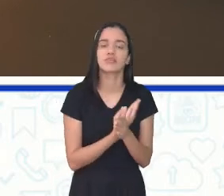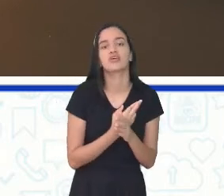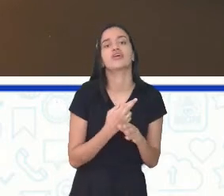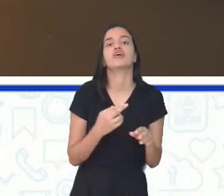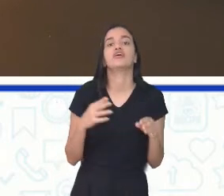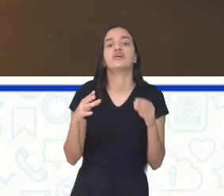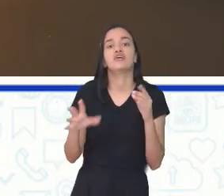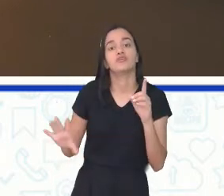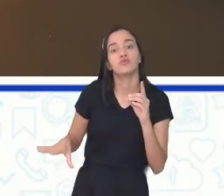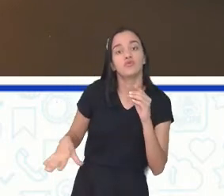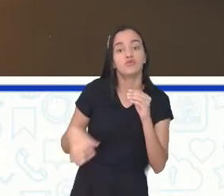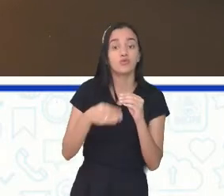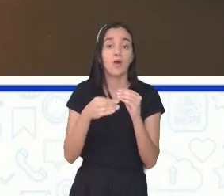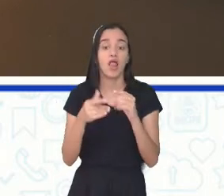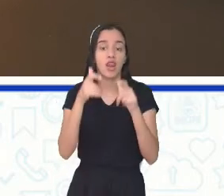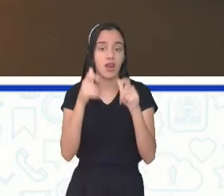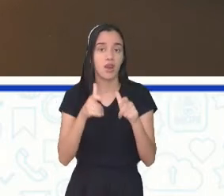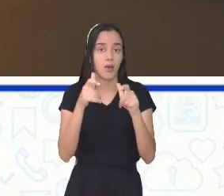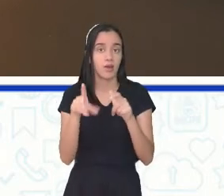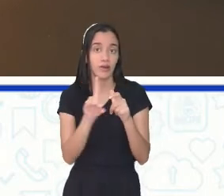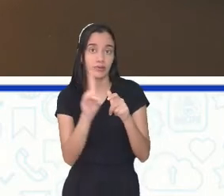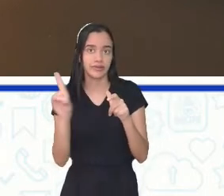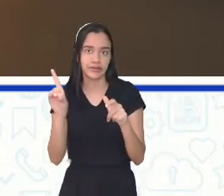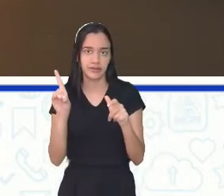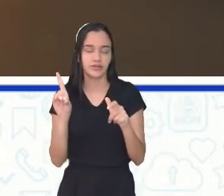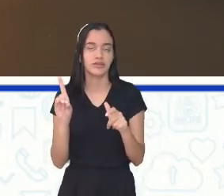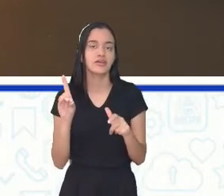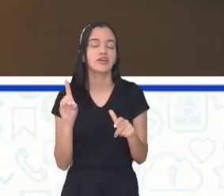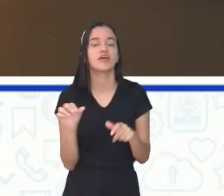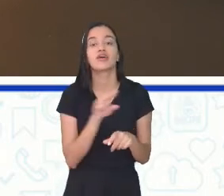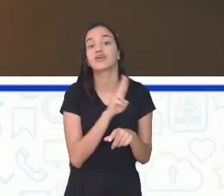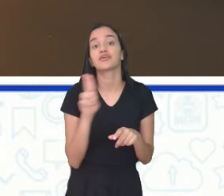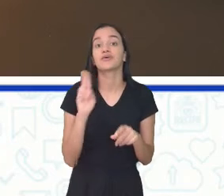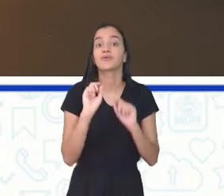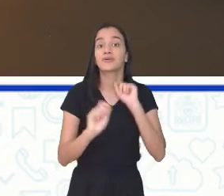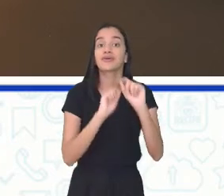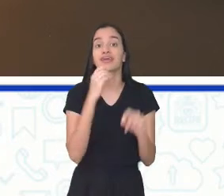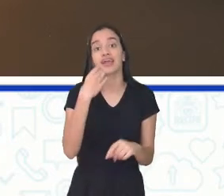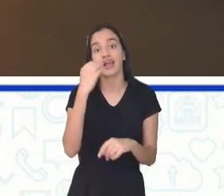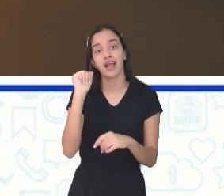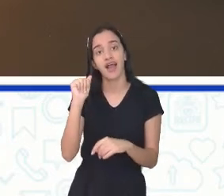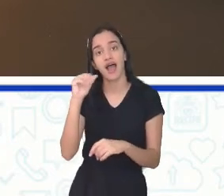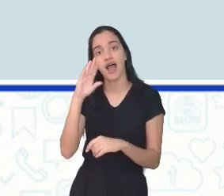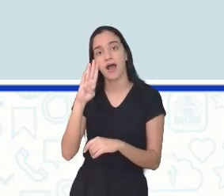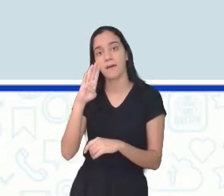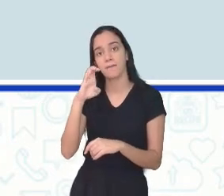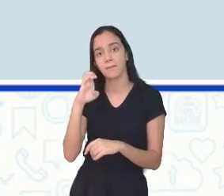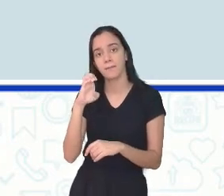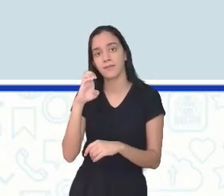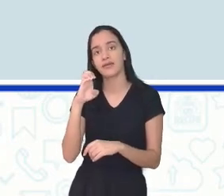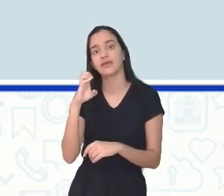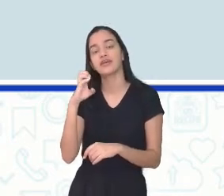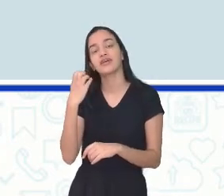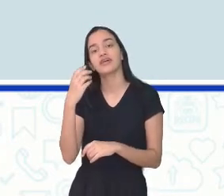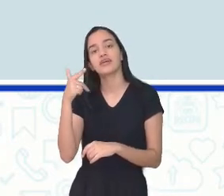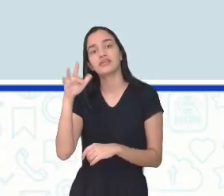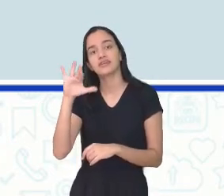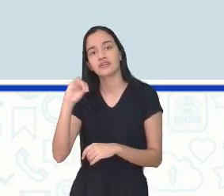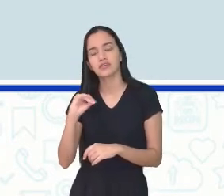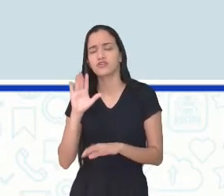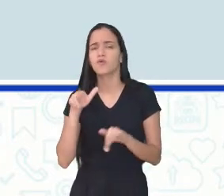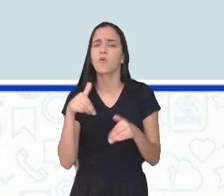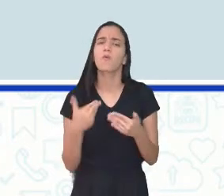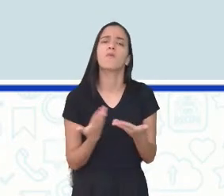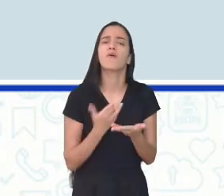acompanhado de local e data, não é? Que é chamado de cabeçalho, não é? Ali, o início. E aí, qual a